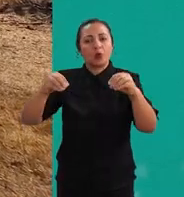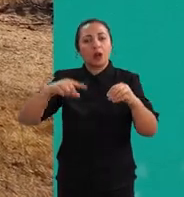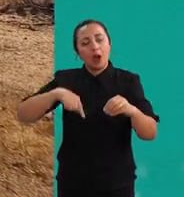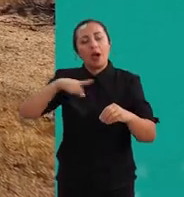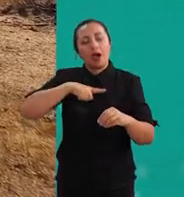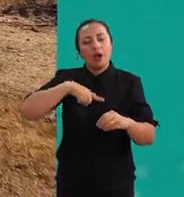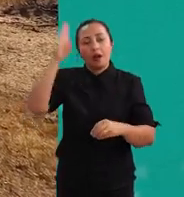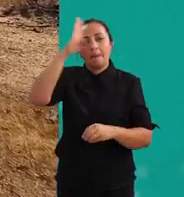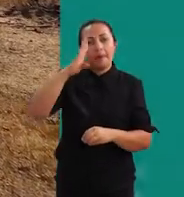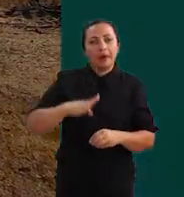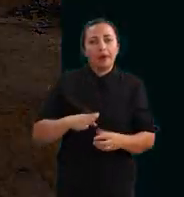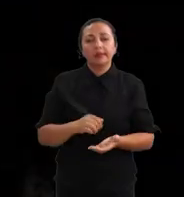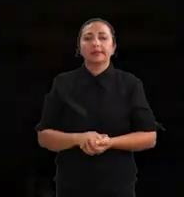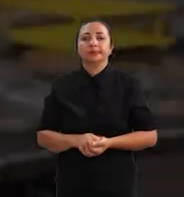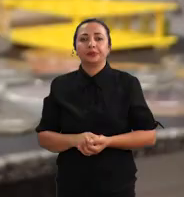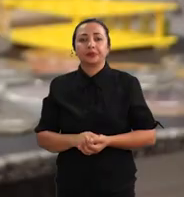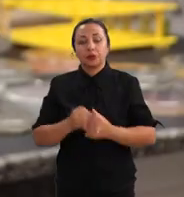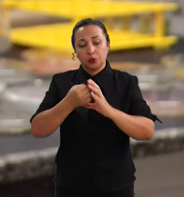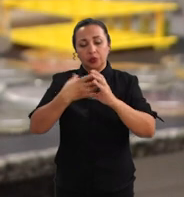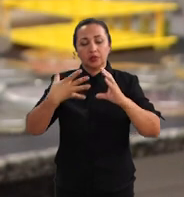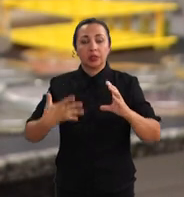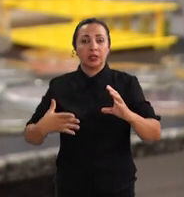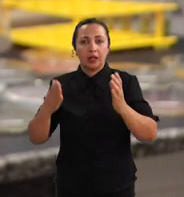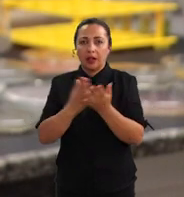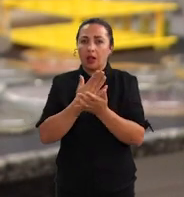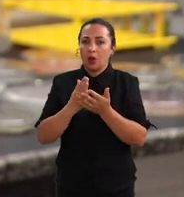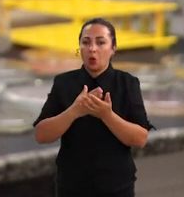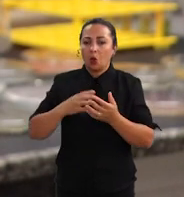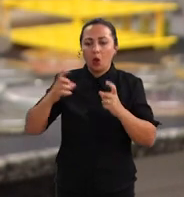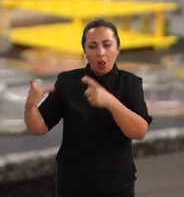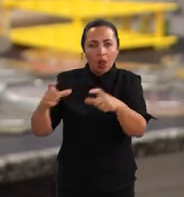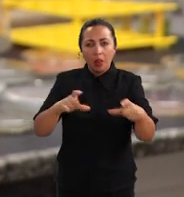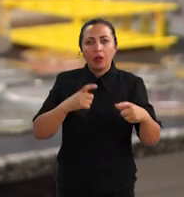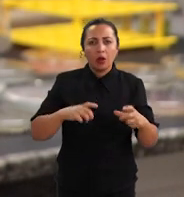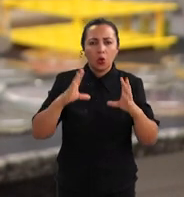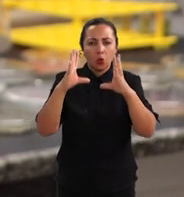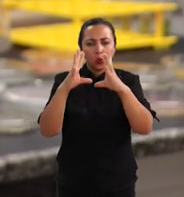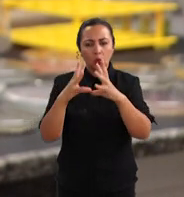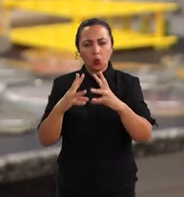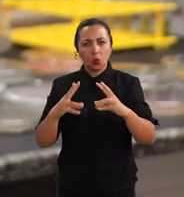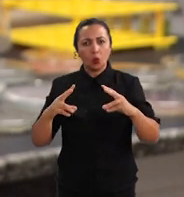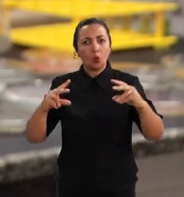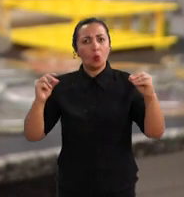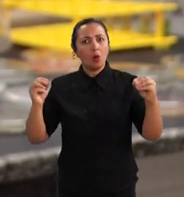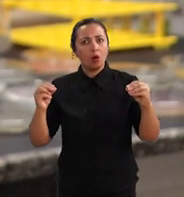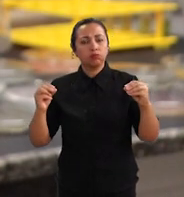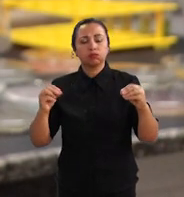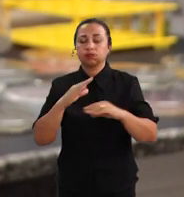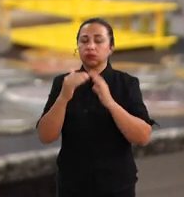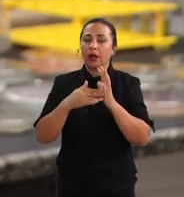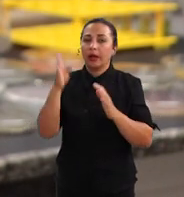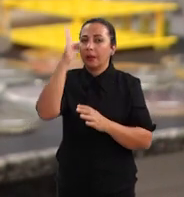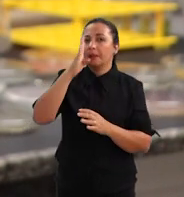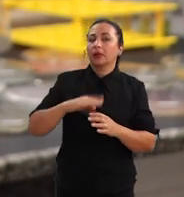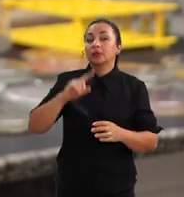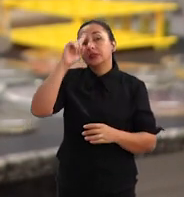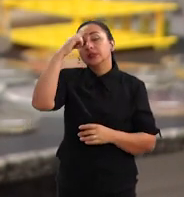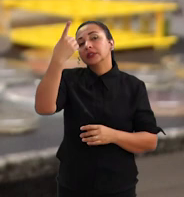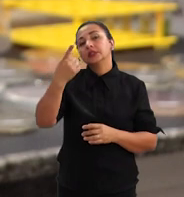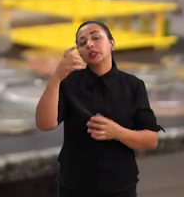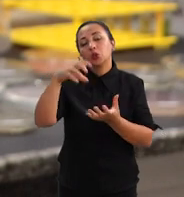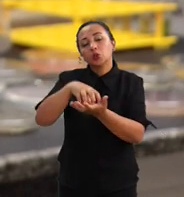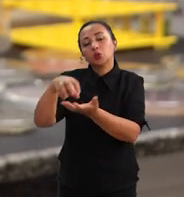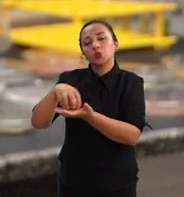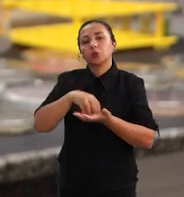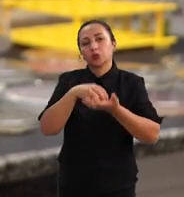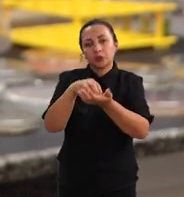desertificação que existe no Brasil. Foi caracterizado alguns núcleos de desertificação no Brasil. Qual